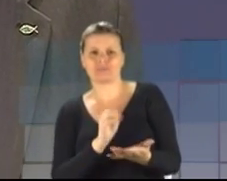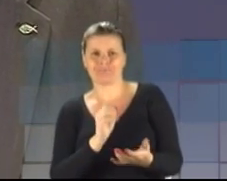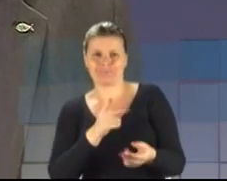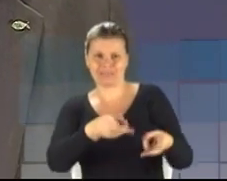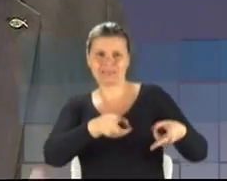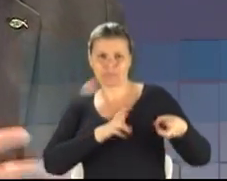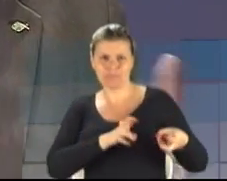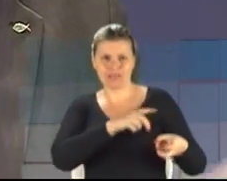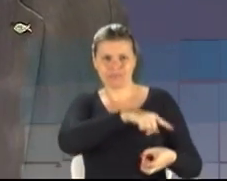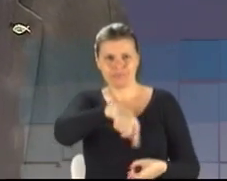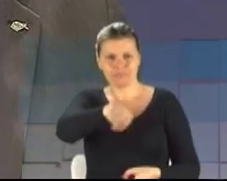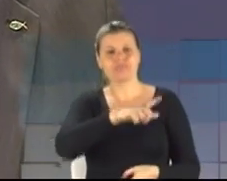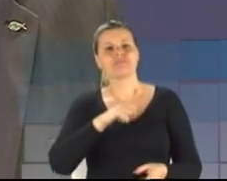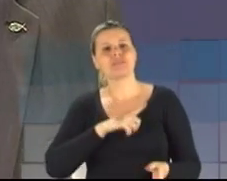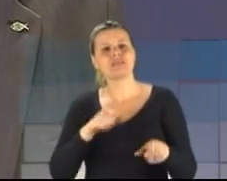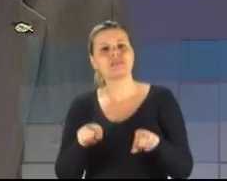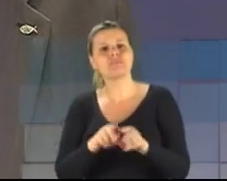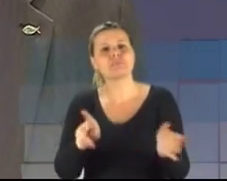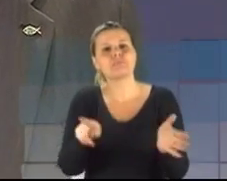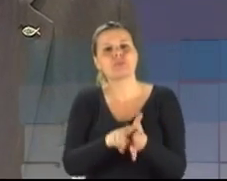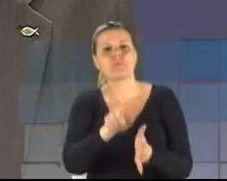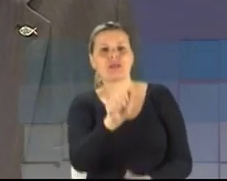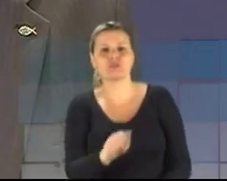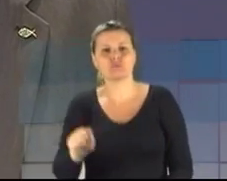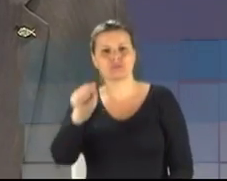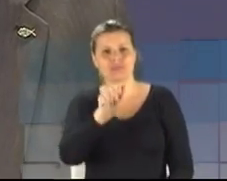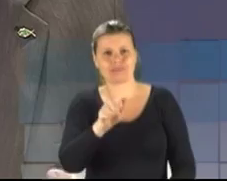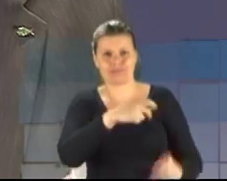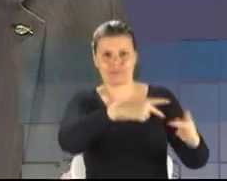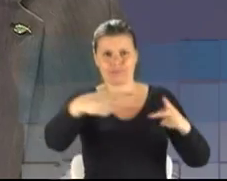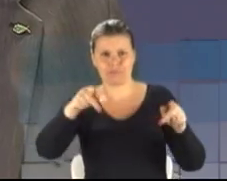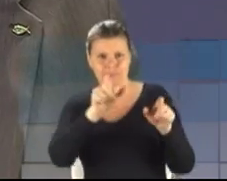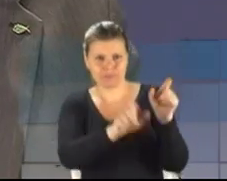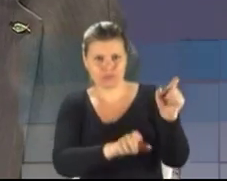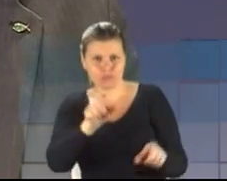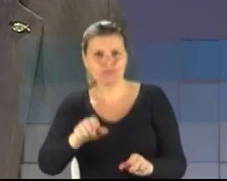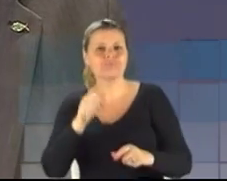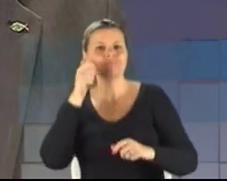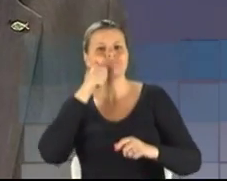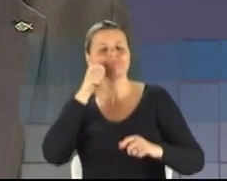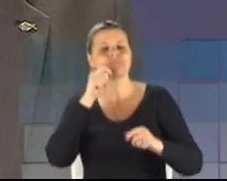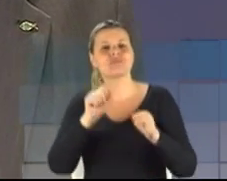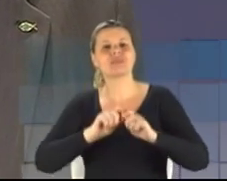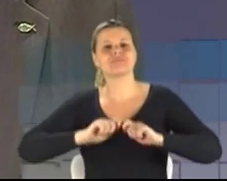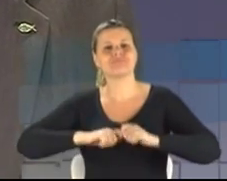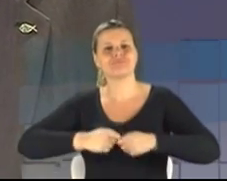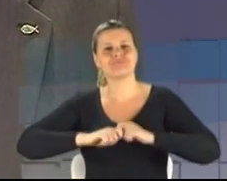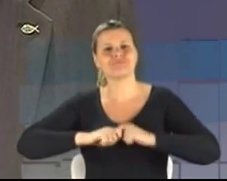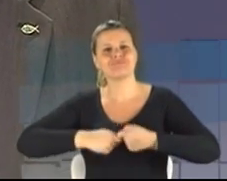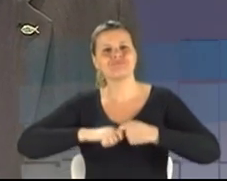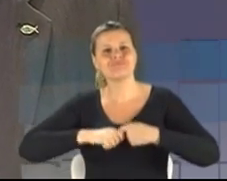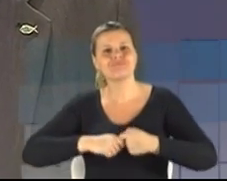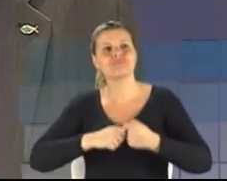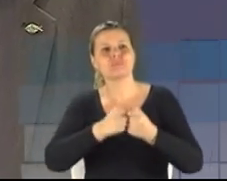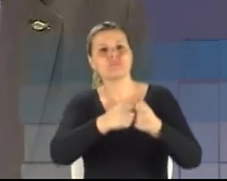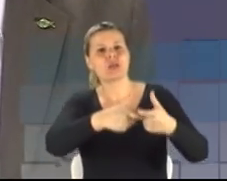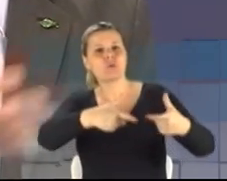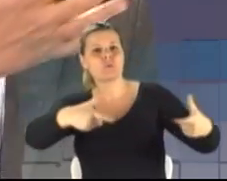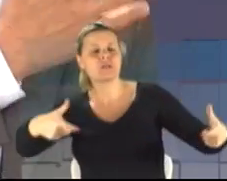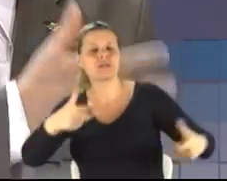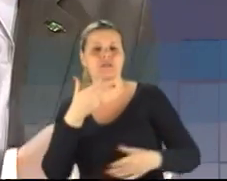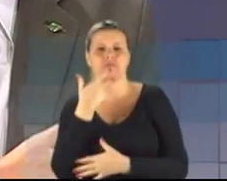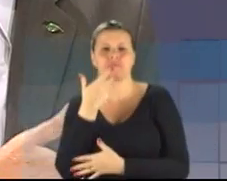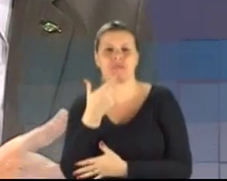tem até uma associação dessas pessoas que têm crédito, aquelas senhoras tricoteiras, que a maioria delas alega que